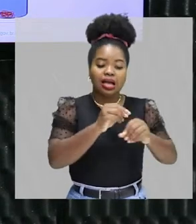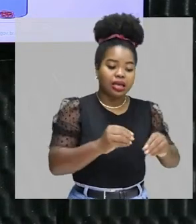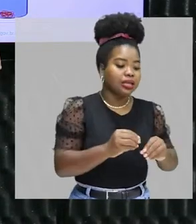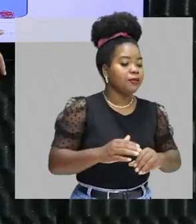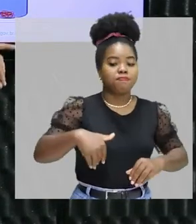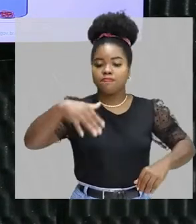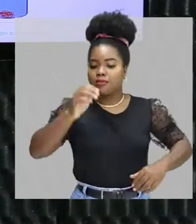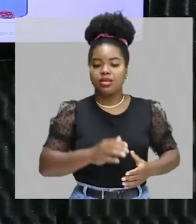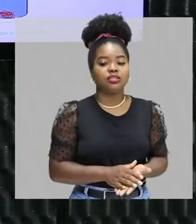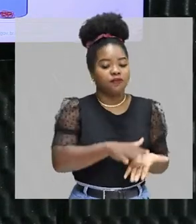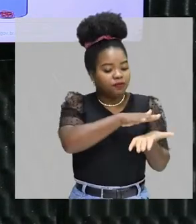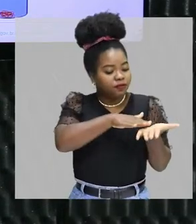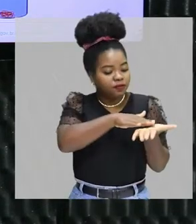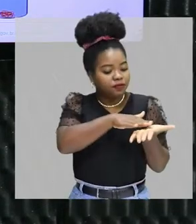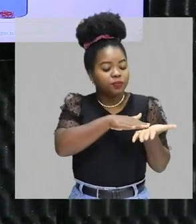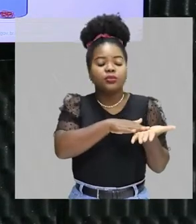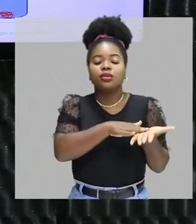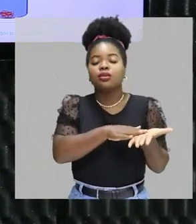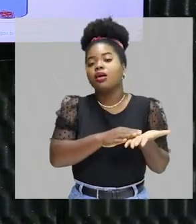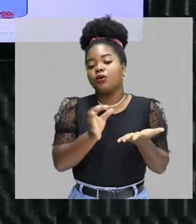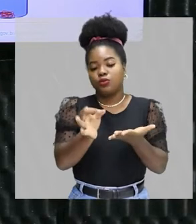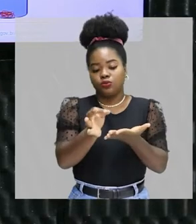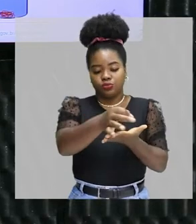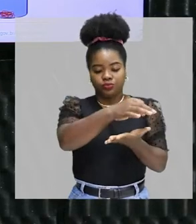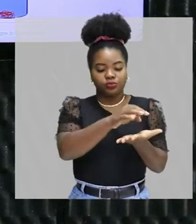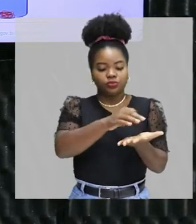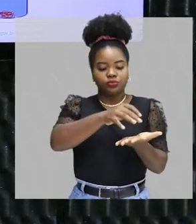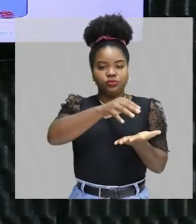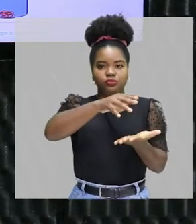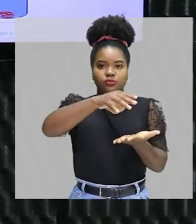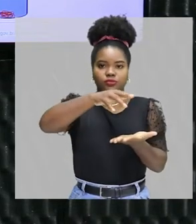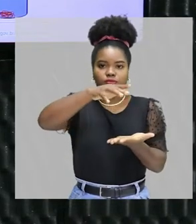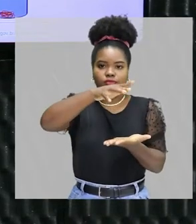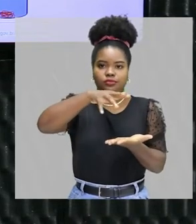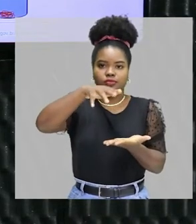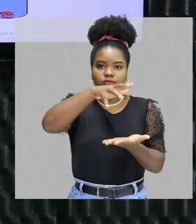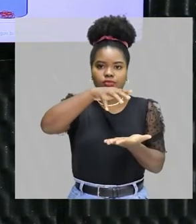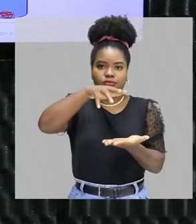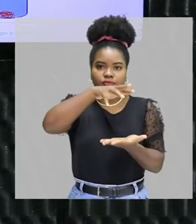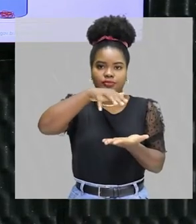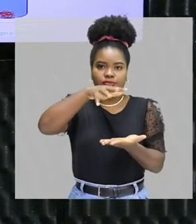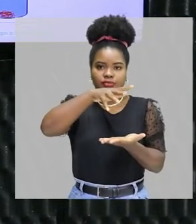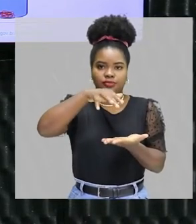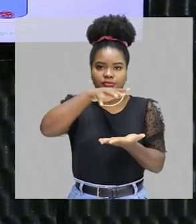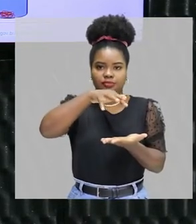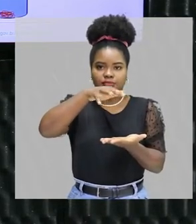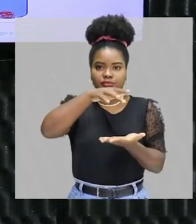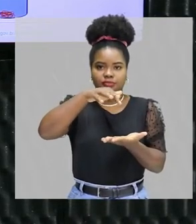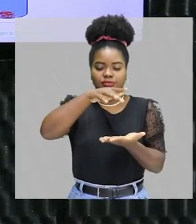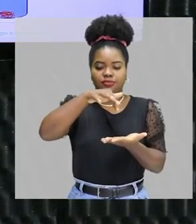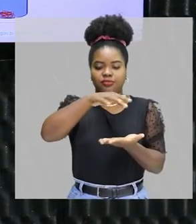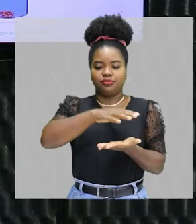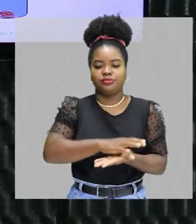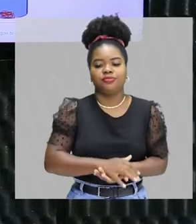vai ficar no fundo do recipiente. As bolinhas de isopor, pelo contrário, tem uma densidade menor, vai ficar